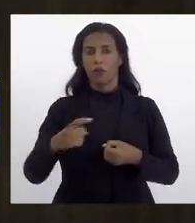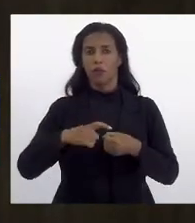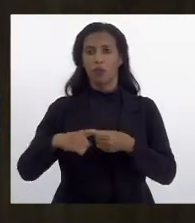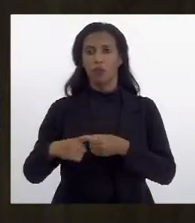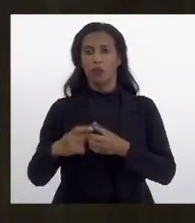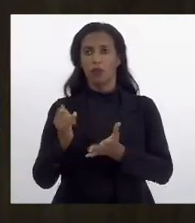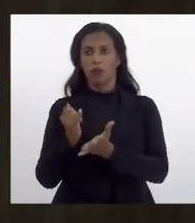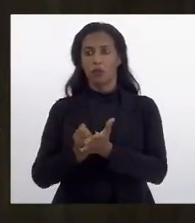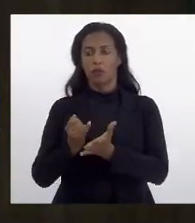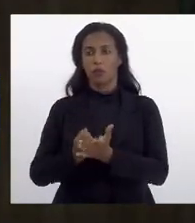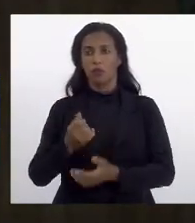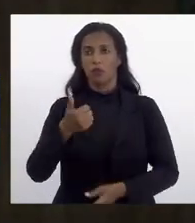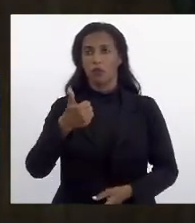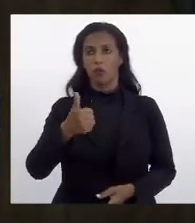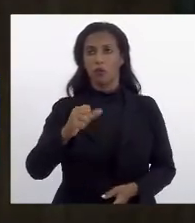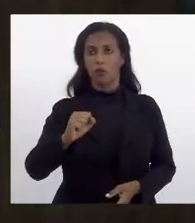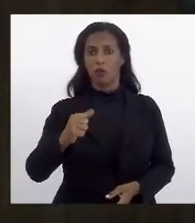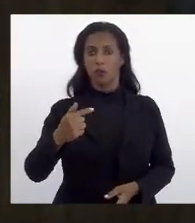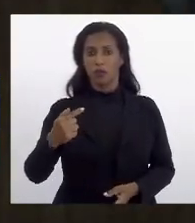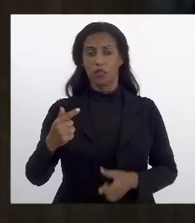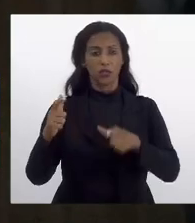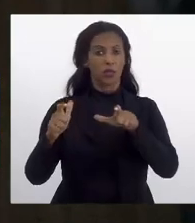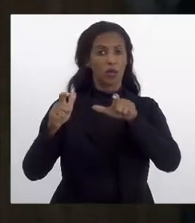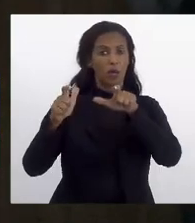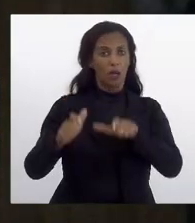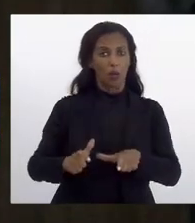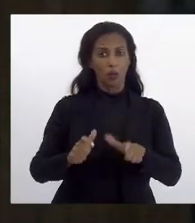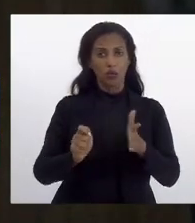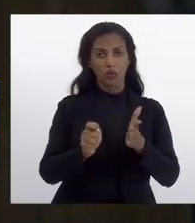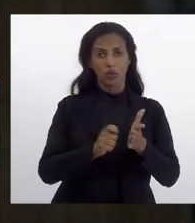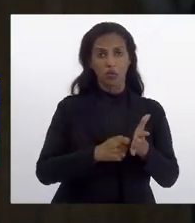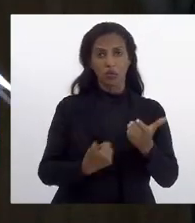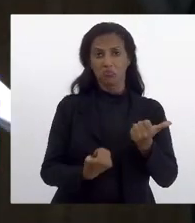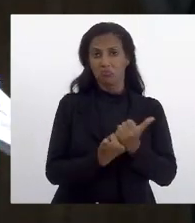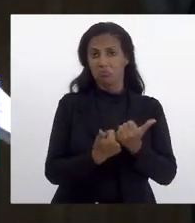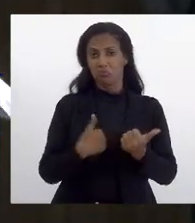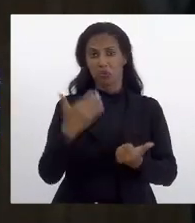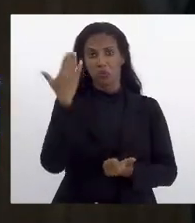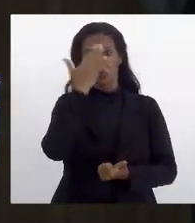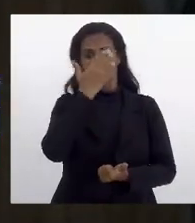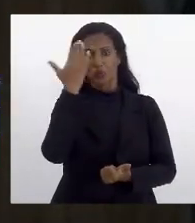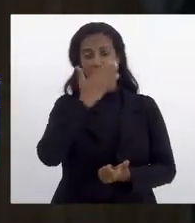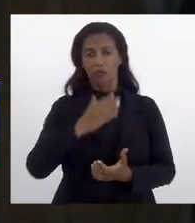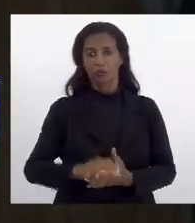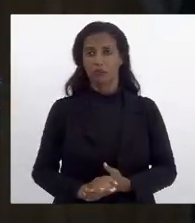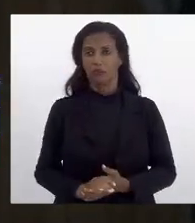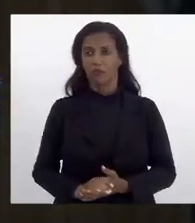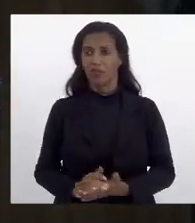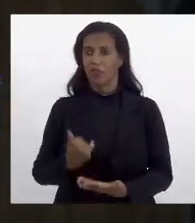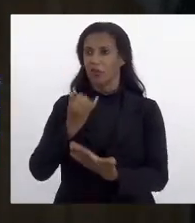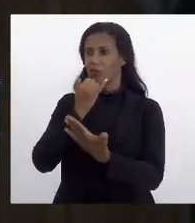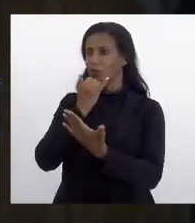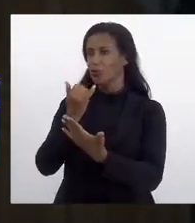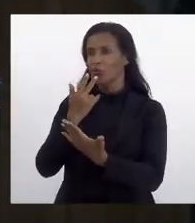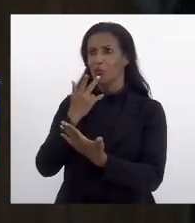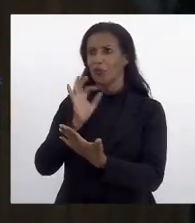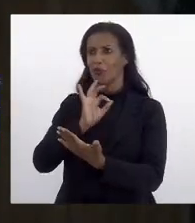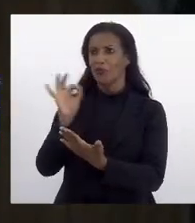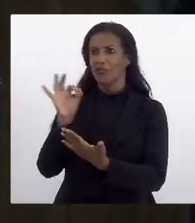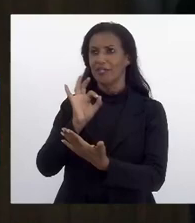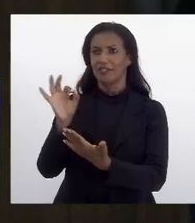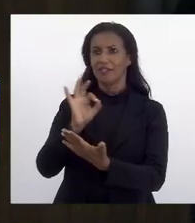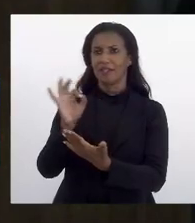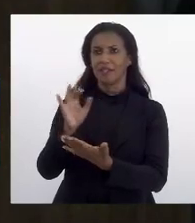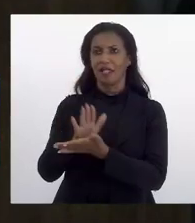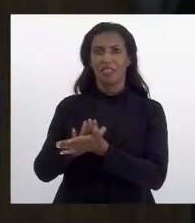ICMS 187. Onde está autorizativo no substitutivo, eu não vi ainda. Mas eu não falei isso. Eu não